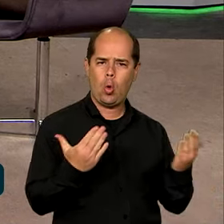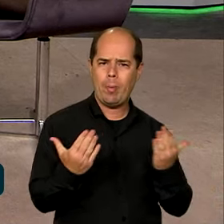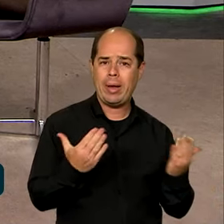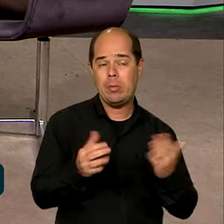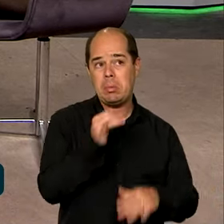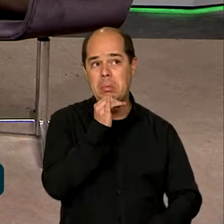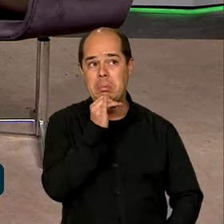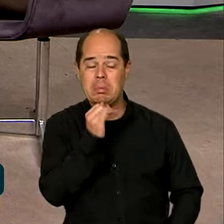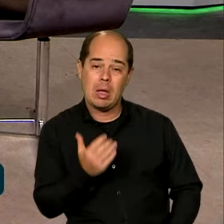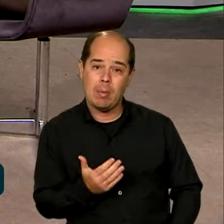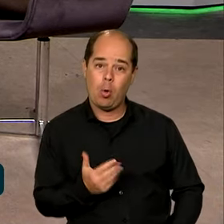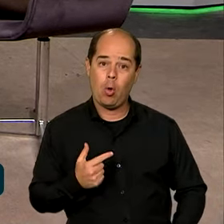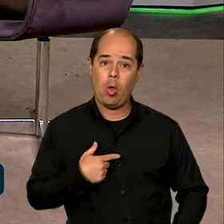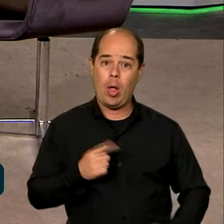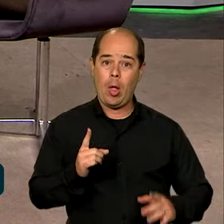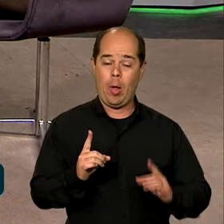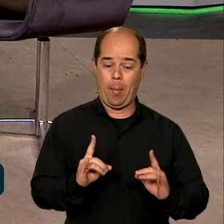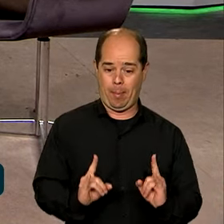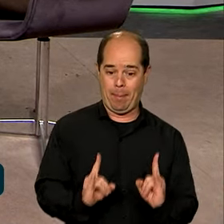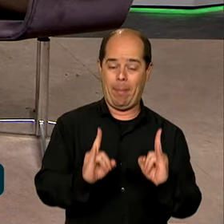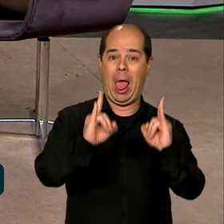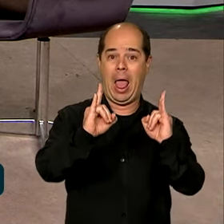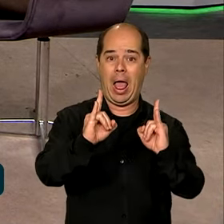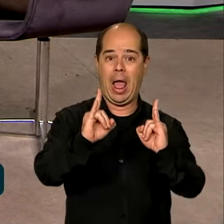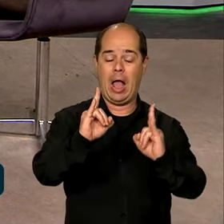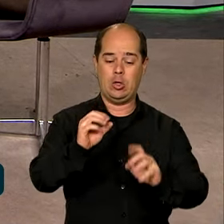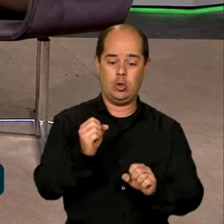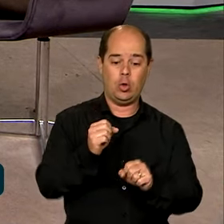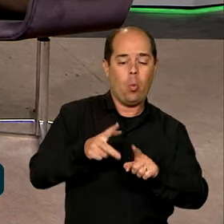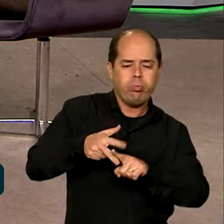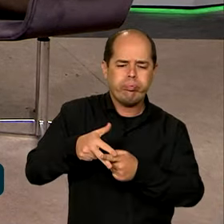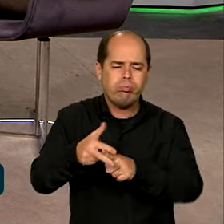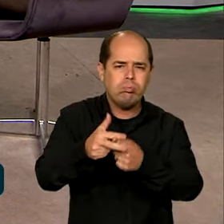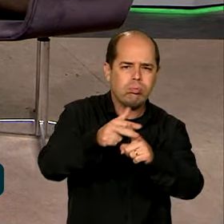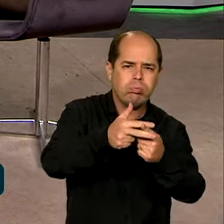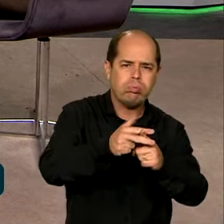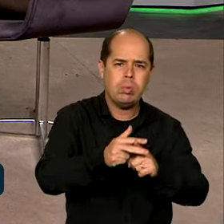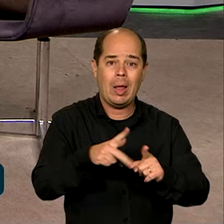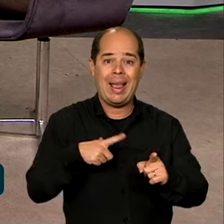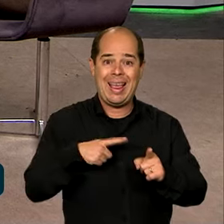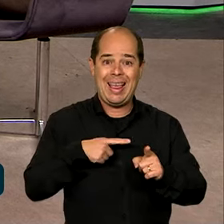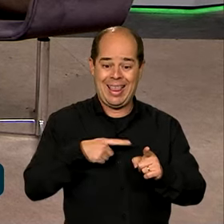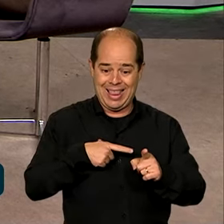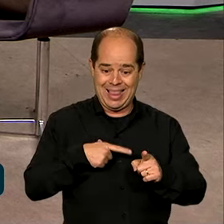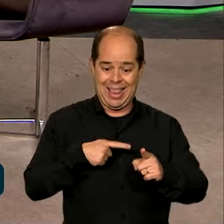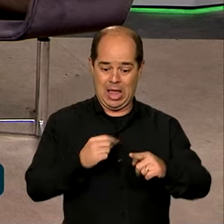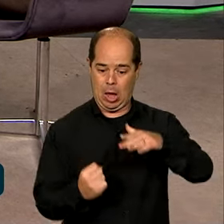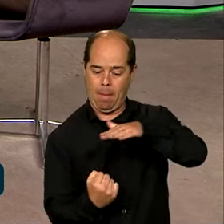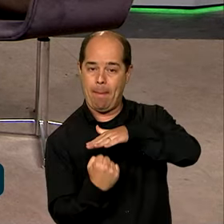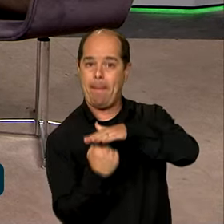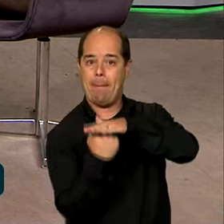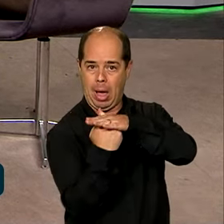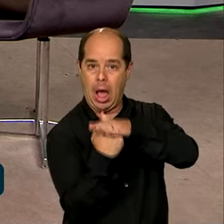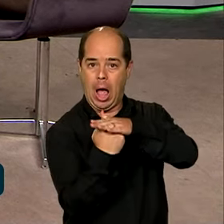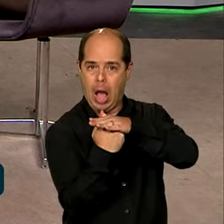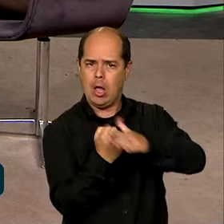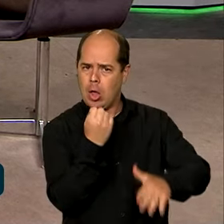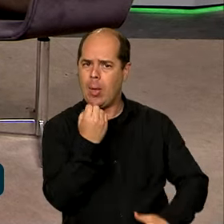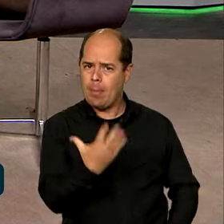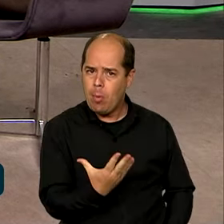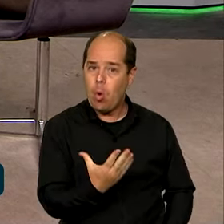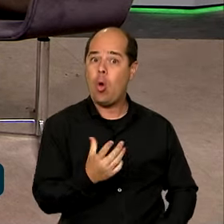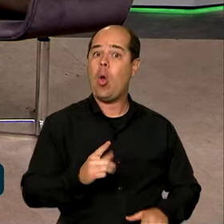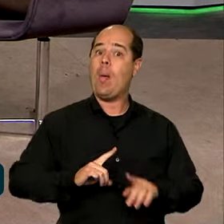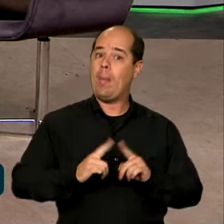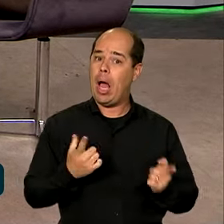imóvel, por exemplo, em que a gente tem um bom alicerce, mas a gente projeta algumas melhorias para aquele imóvel. Então, é mais ou menos